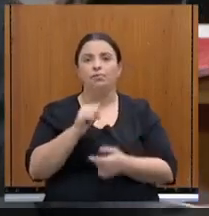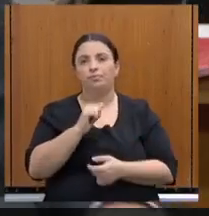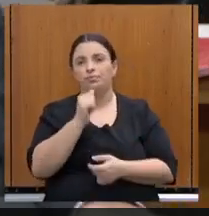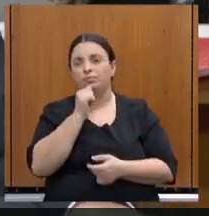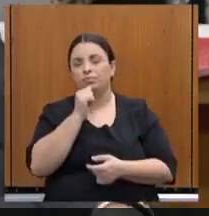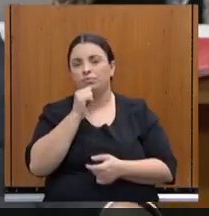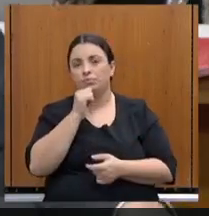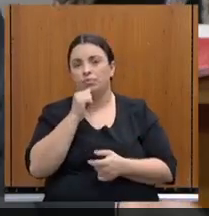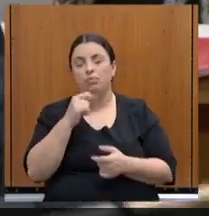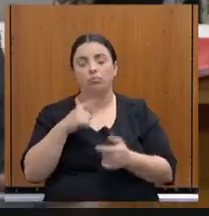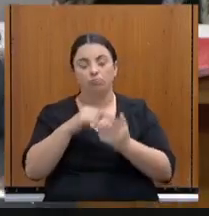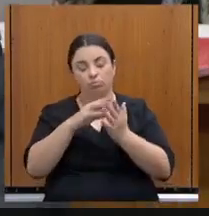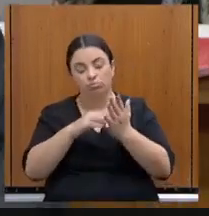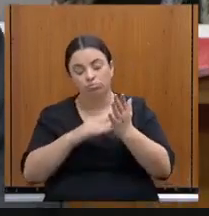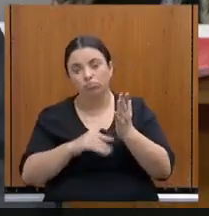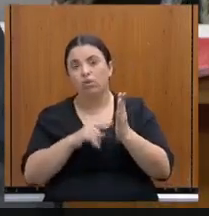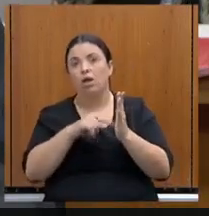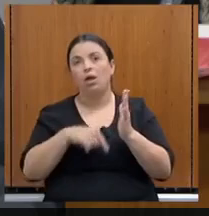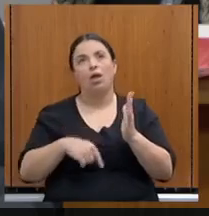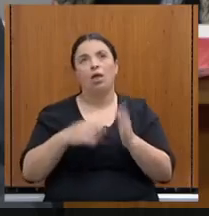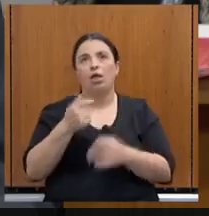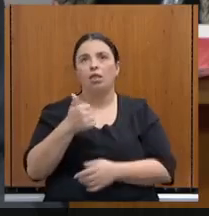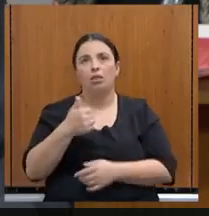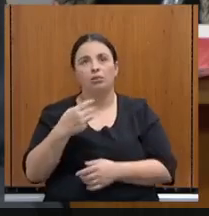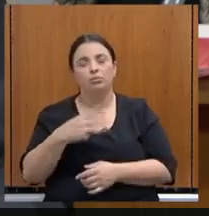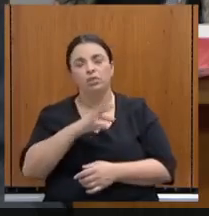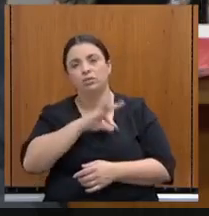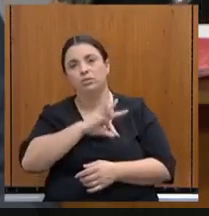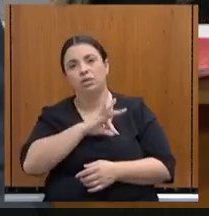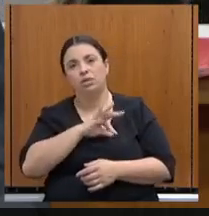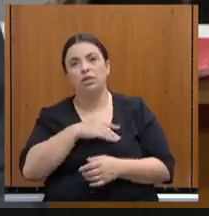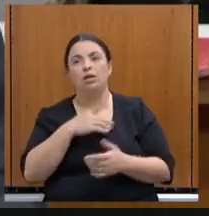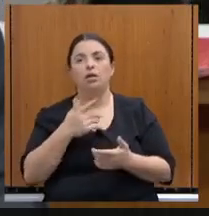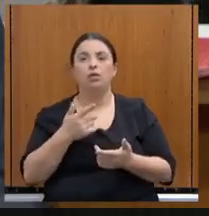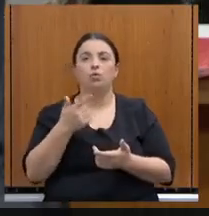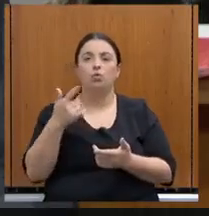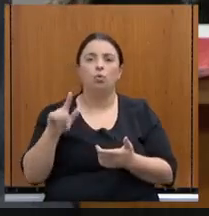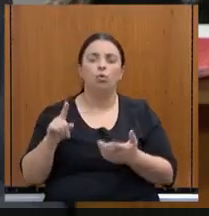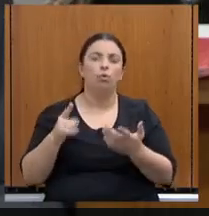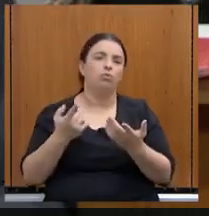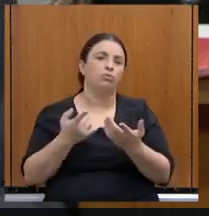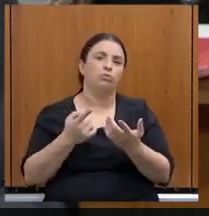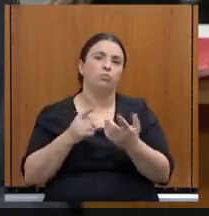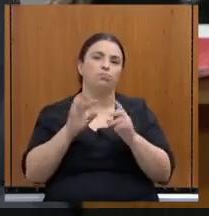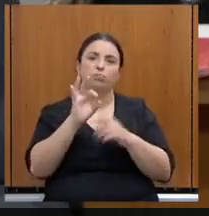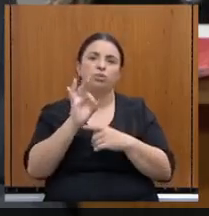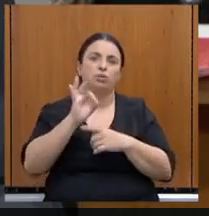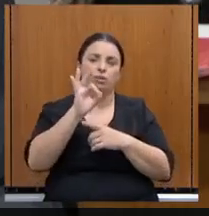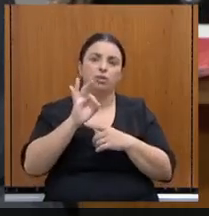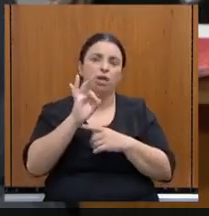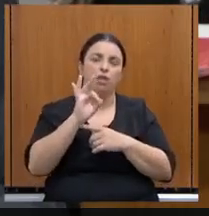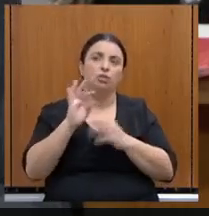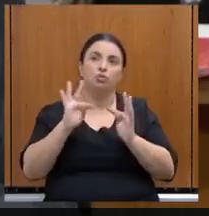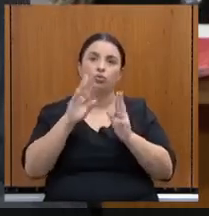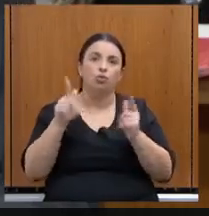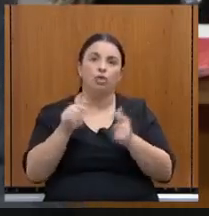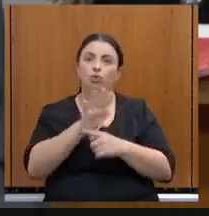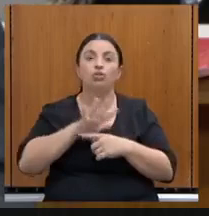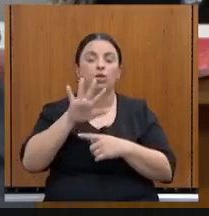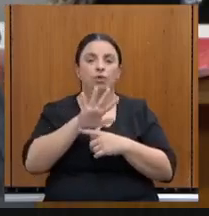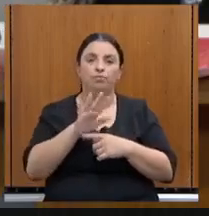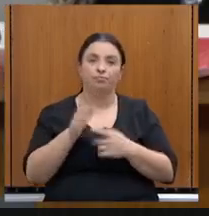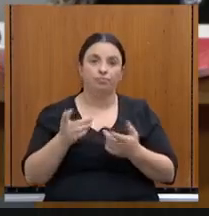por exemplo, do 13º, enfim, dos índices constitucionais como um todo, enfim. Então, a gente tem, esse é o motivo aí